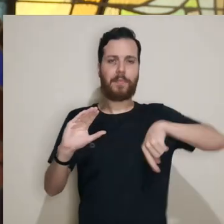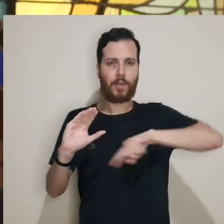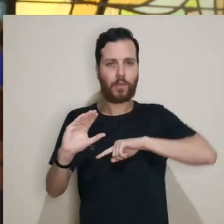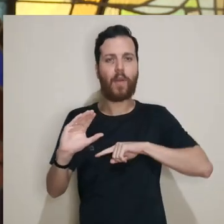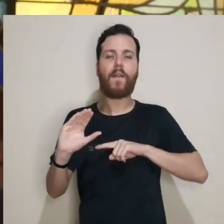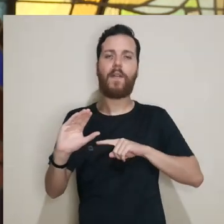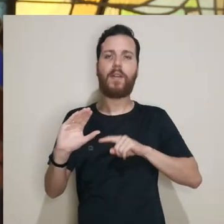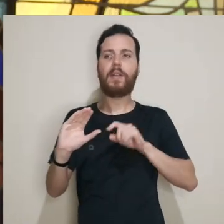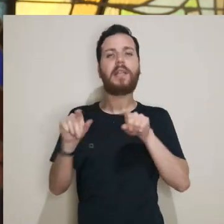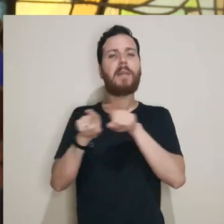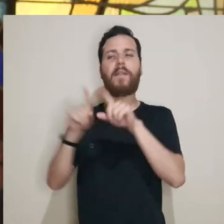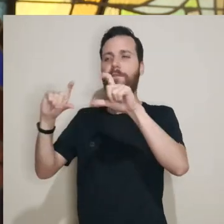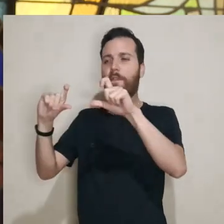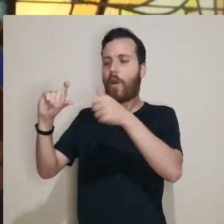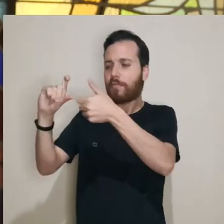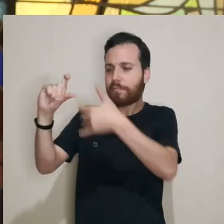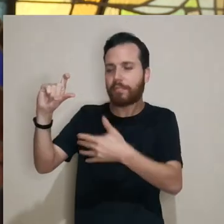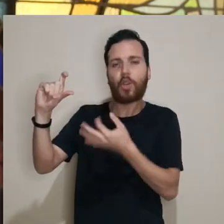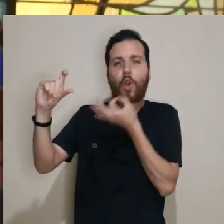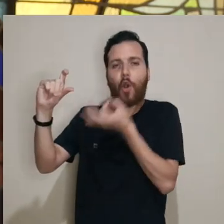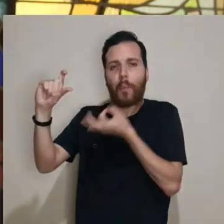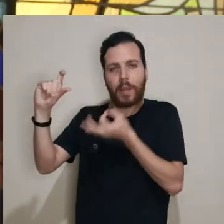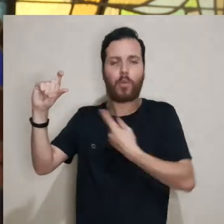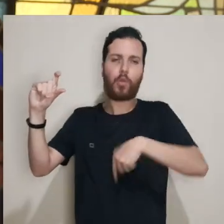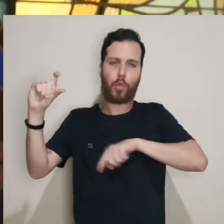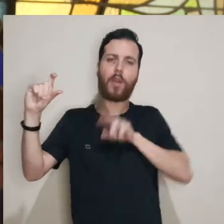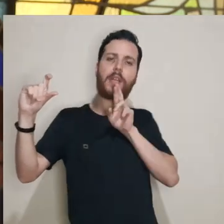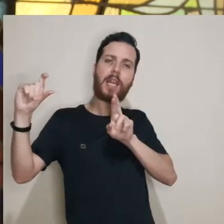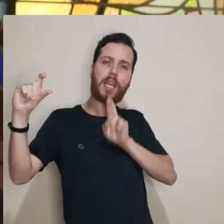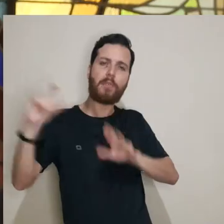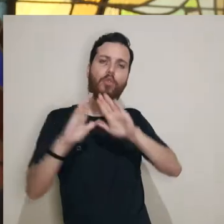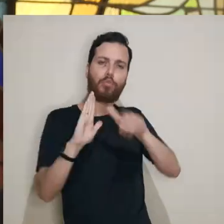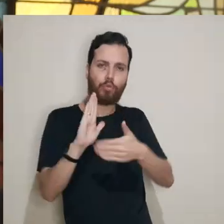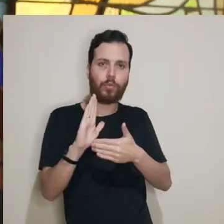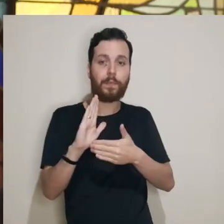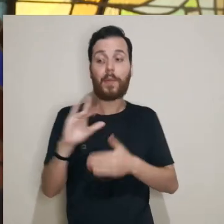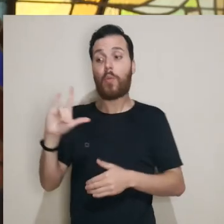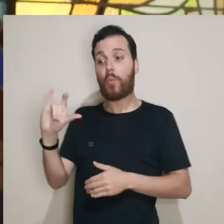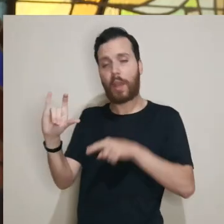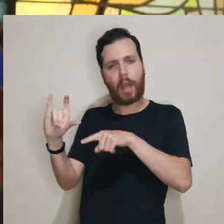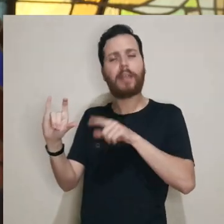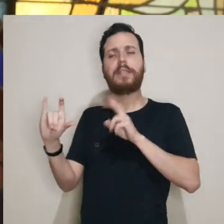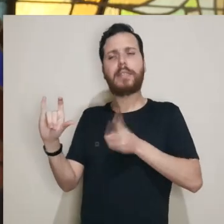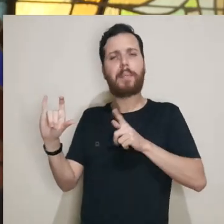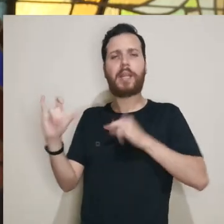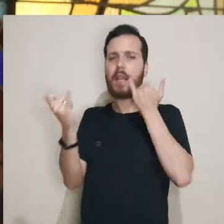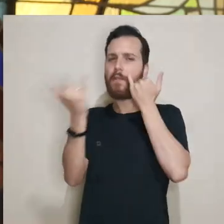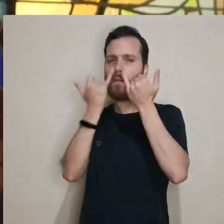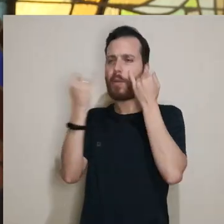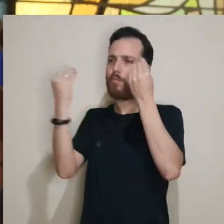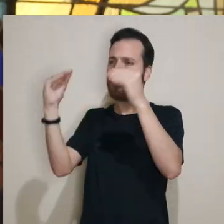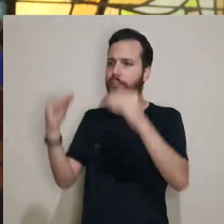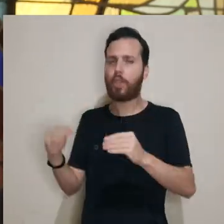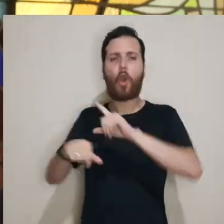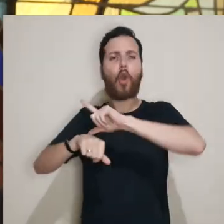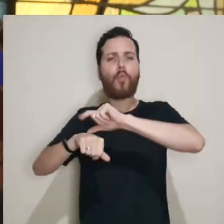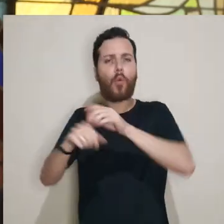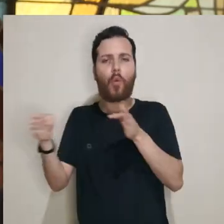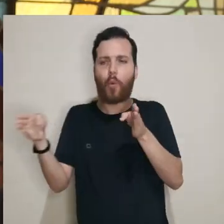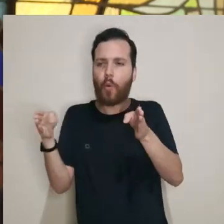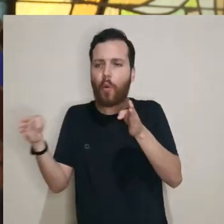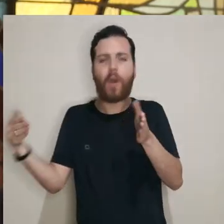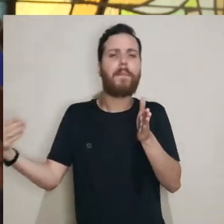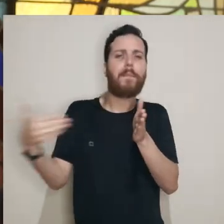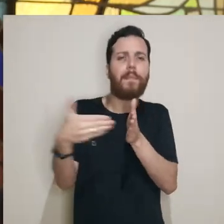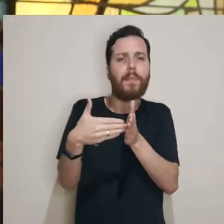mandar um direct lá, mandar um comentário, a gente responde tudo. O nosso Instagram está sempre atualizado, com